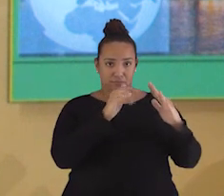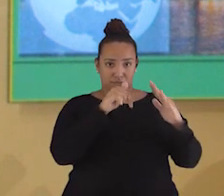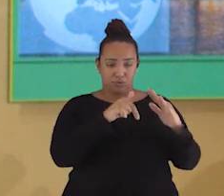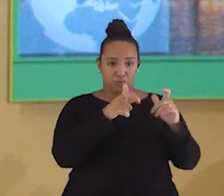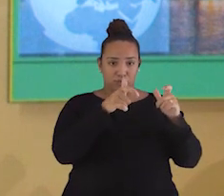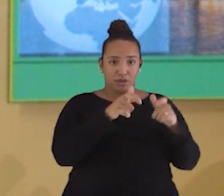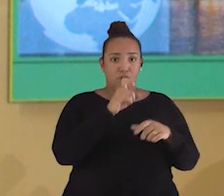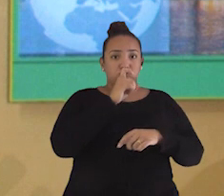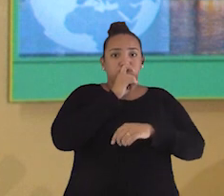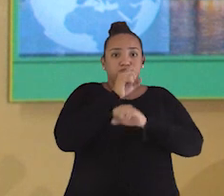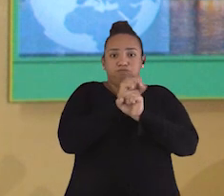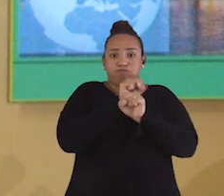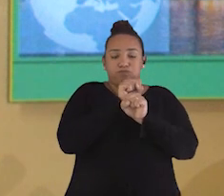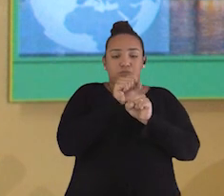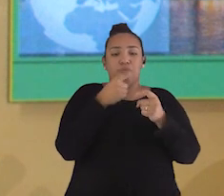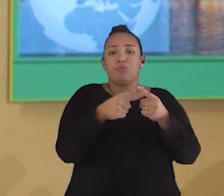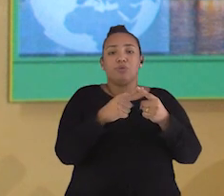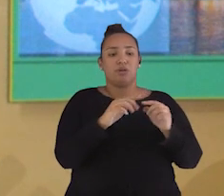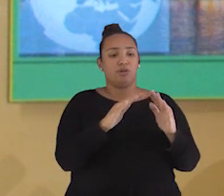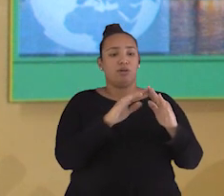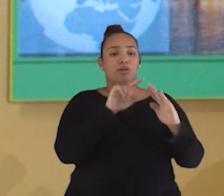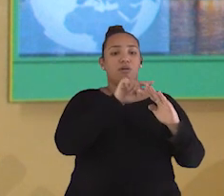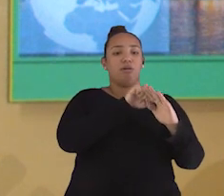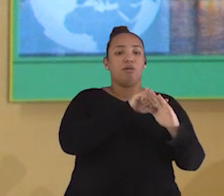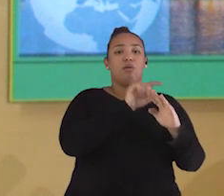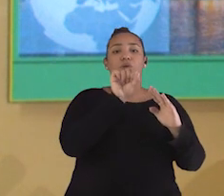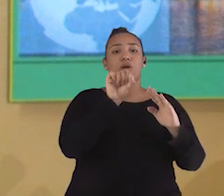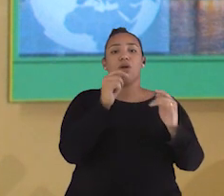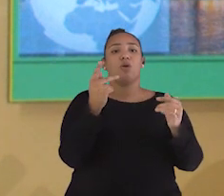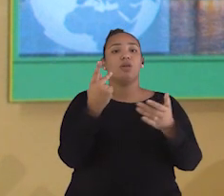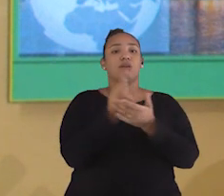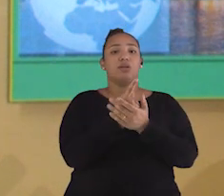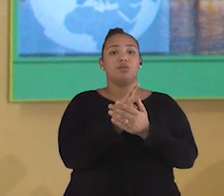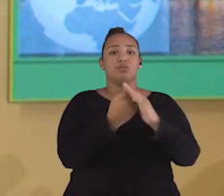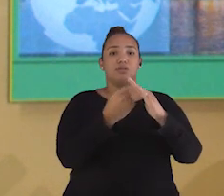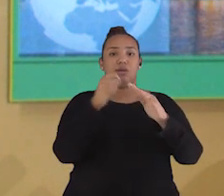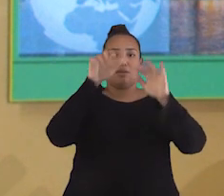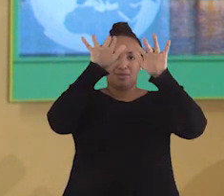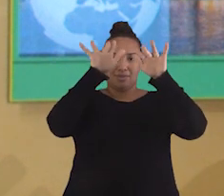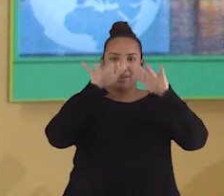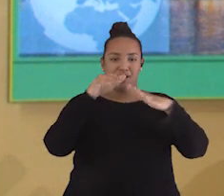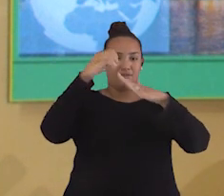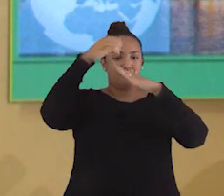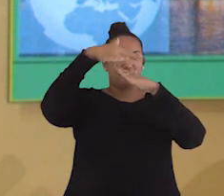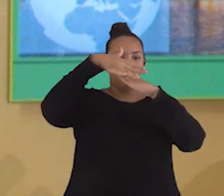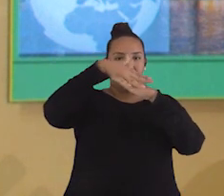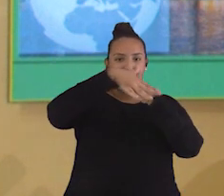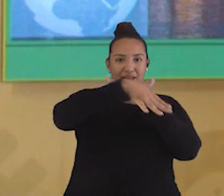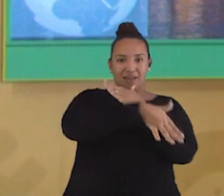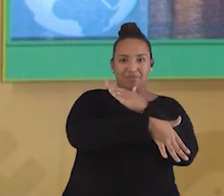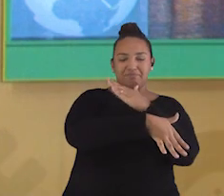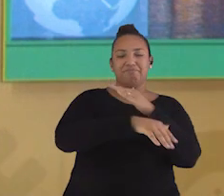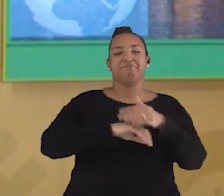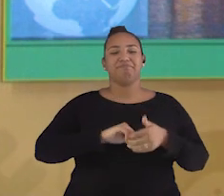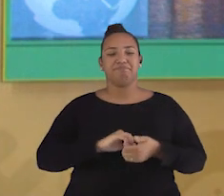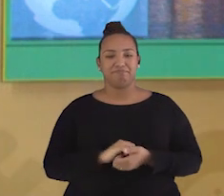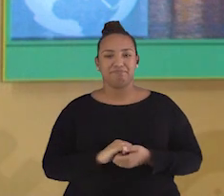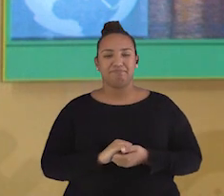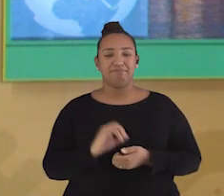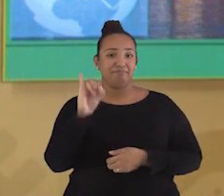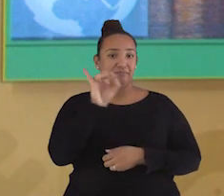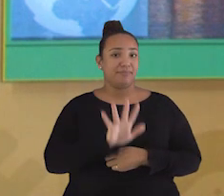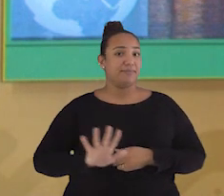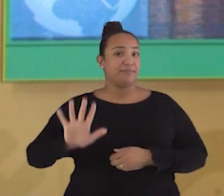costumam ter esse formato para fazer com que a neve não se acumule e escoe para baixo. A